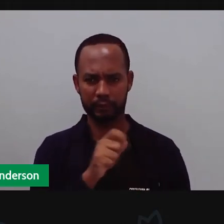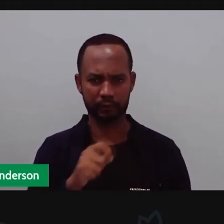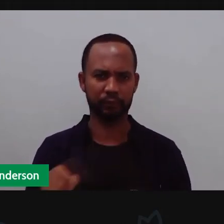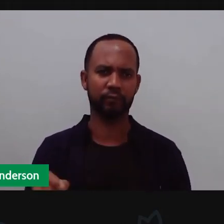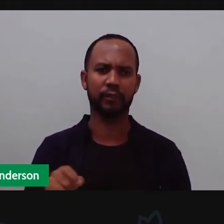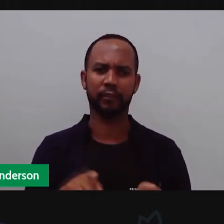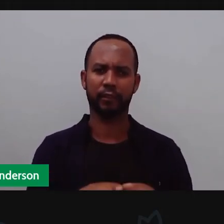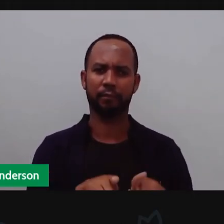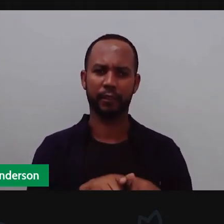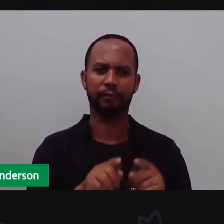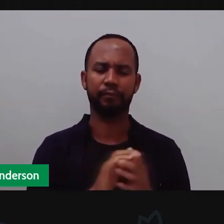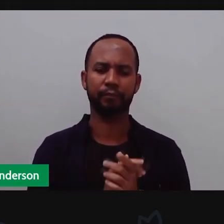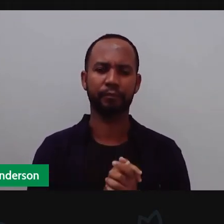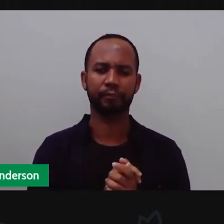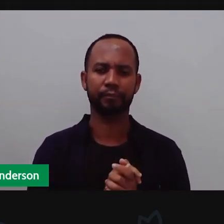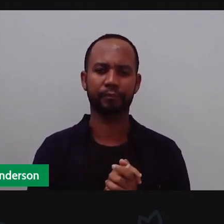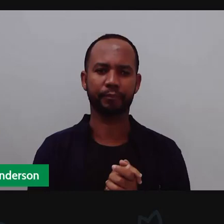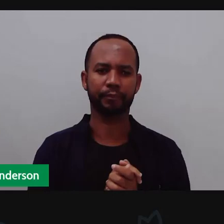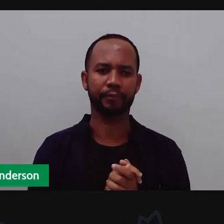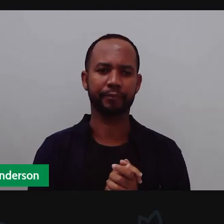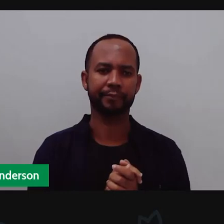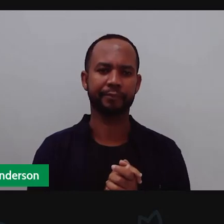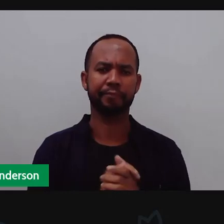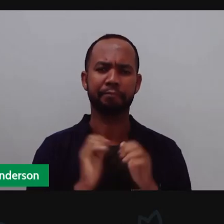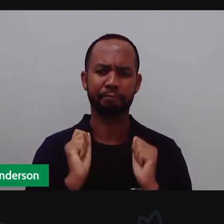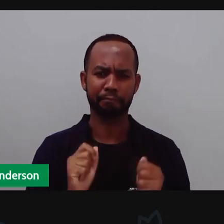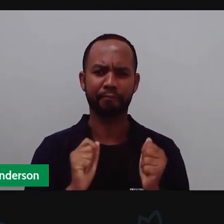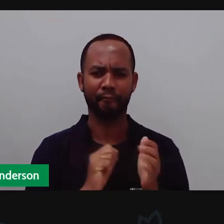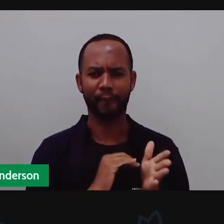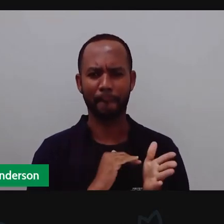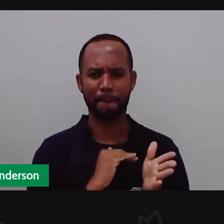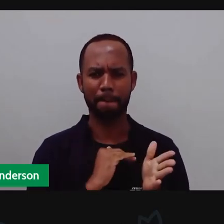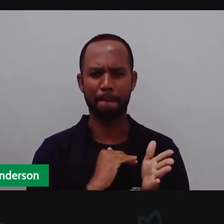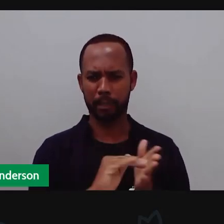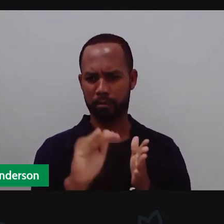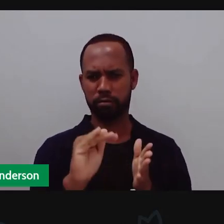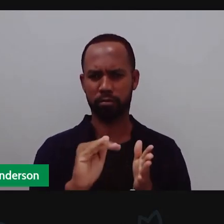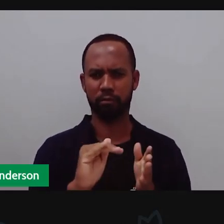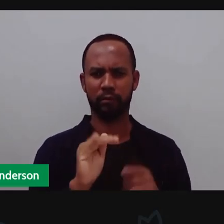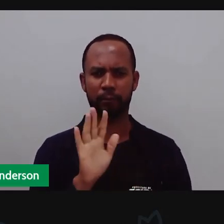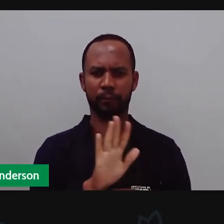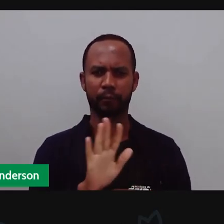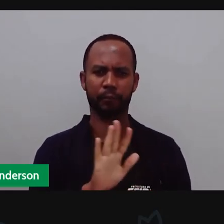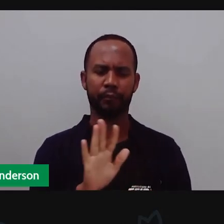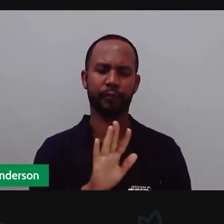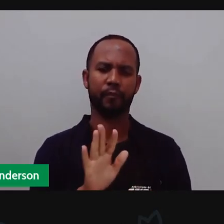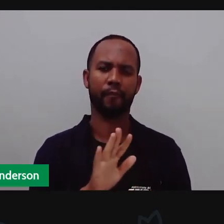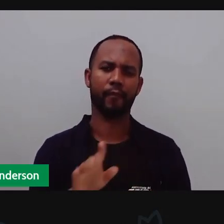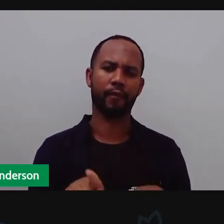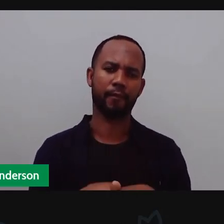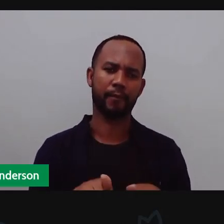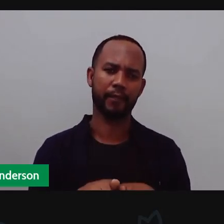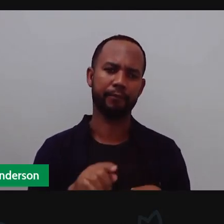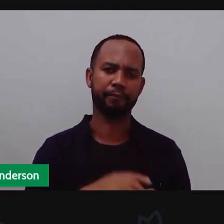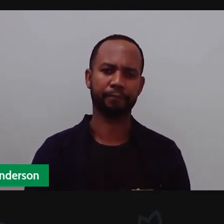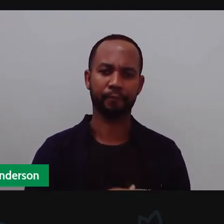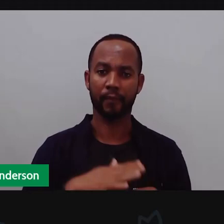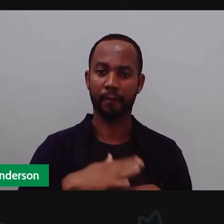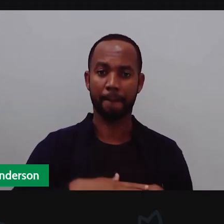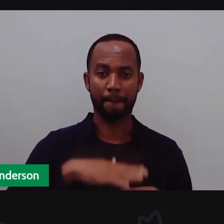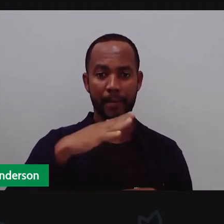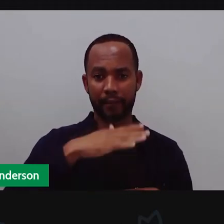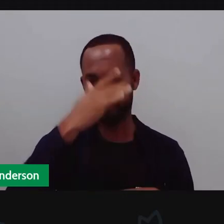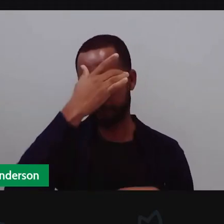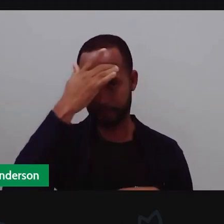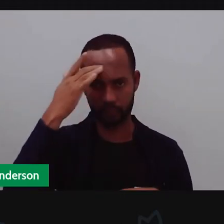E, ó, a setinha do compartilhar. Compartilha aí o vídeo da gente para que mais pessoas, né?